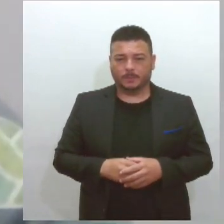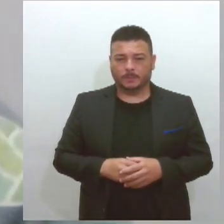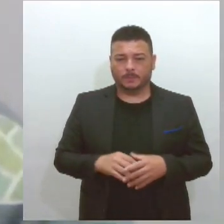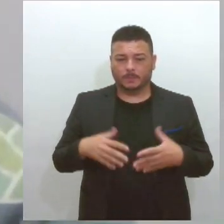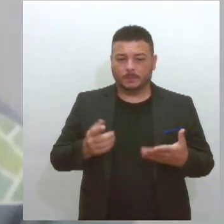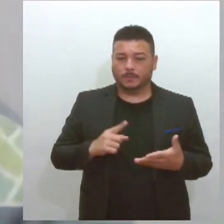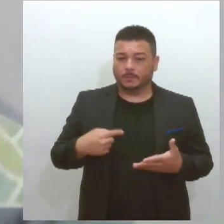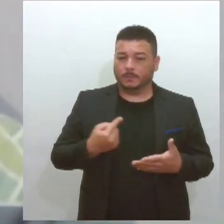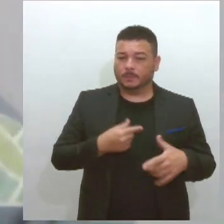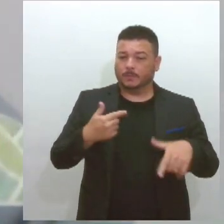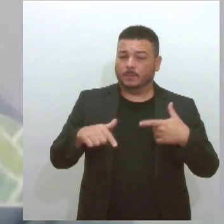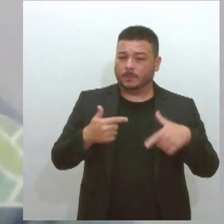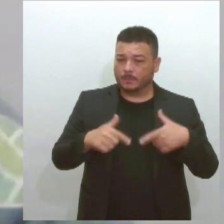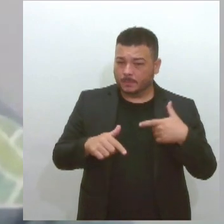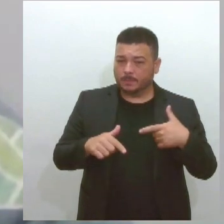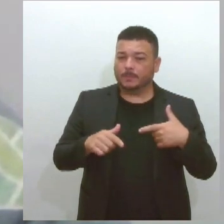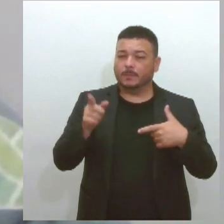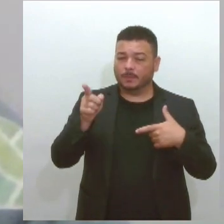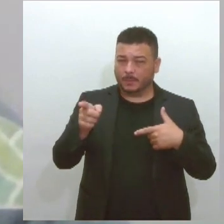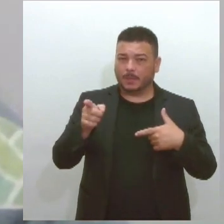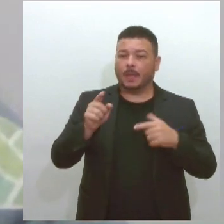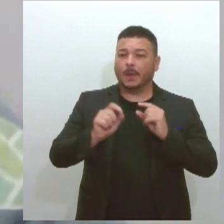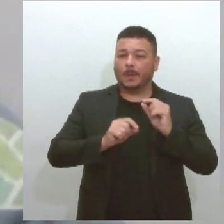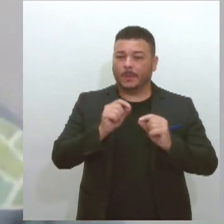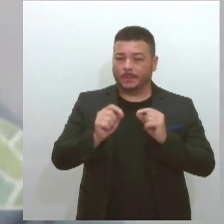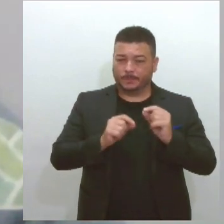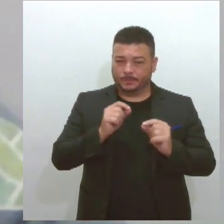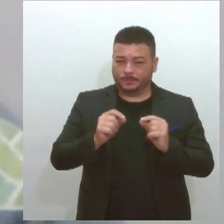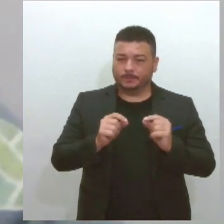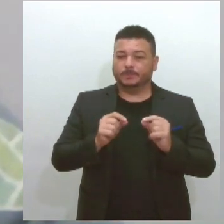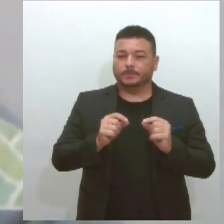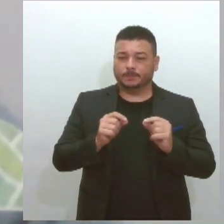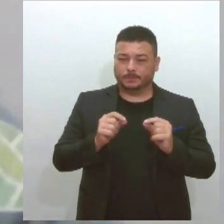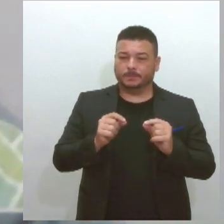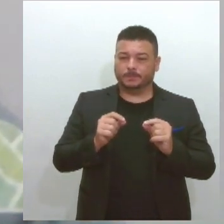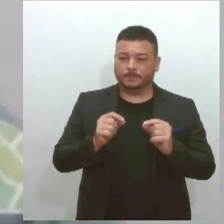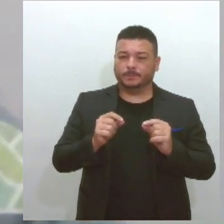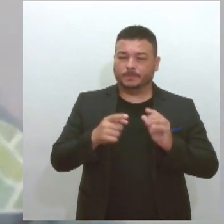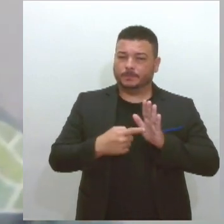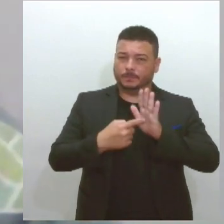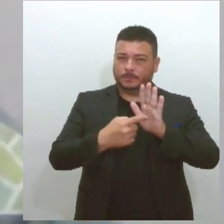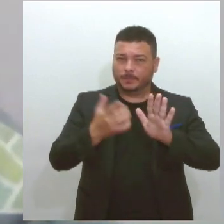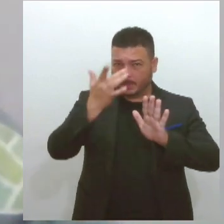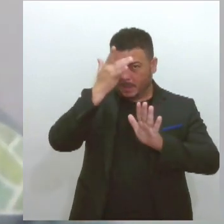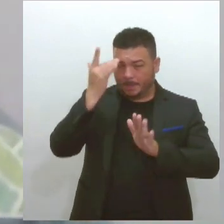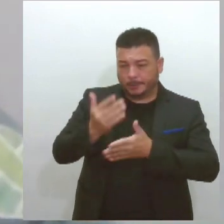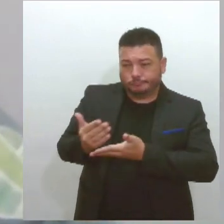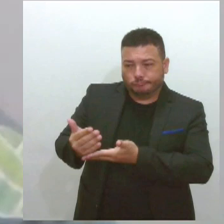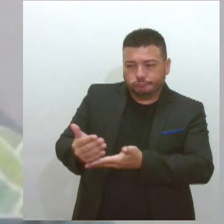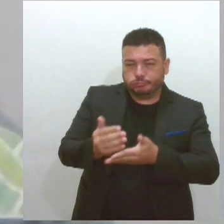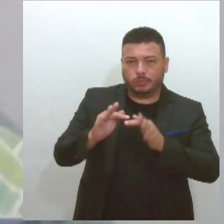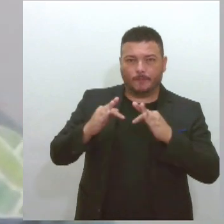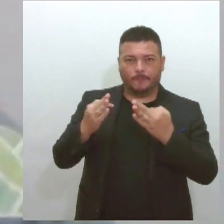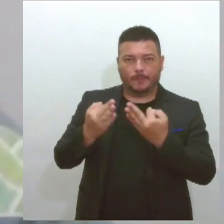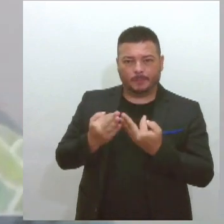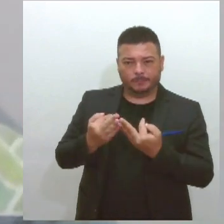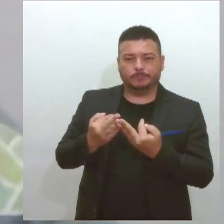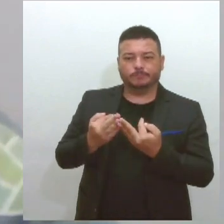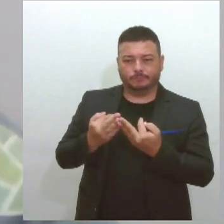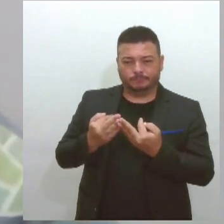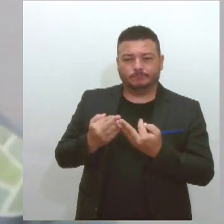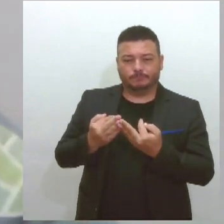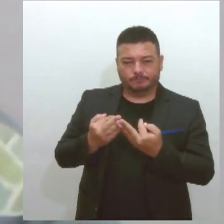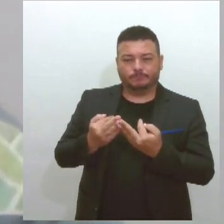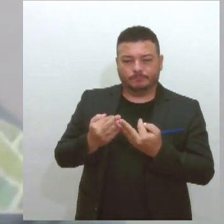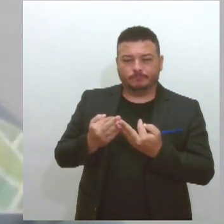cooperativa é justamente estar trazendo pessoas, famílias que acabam reciclando